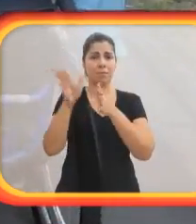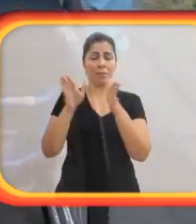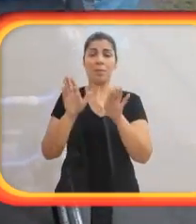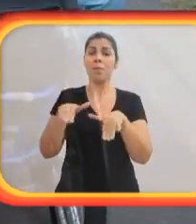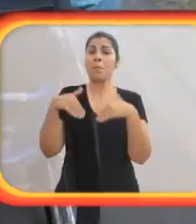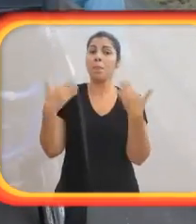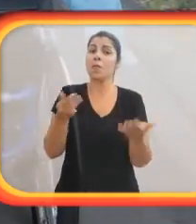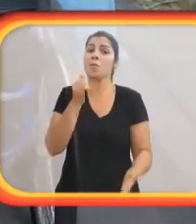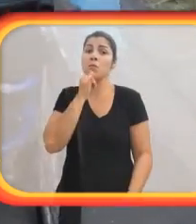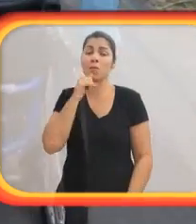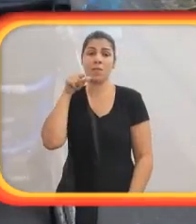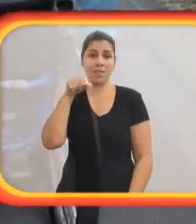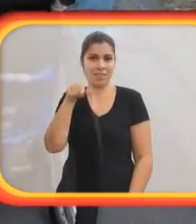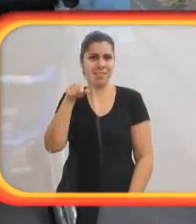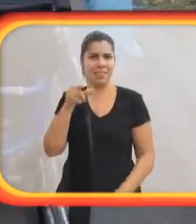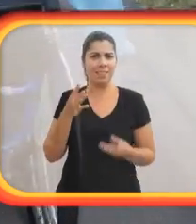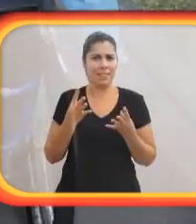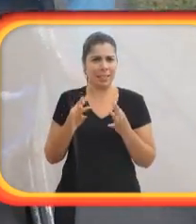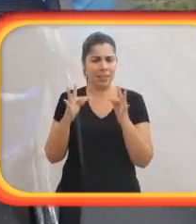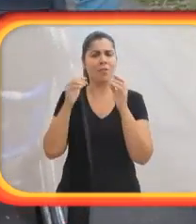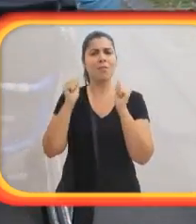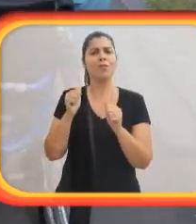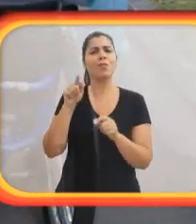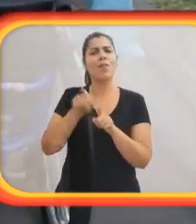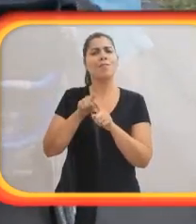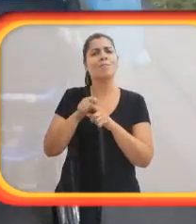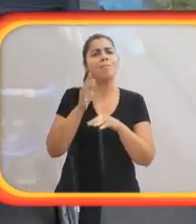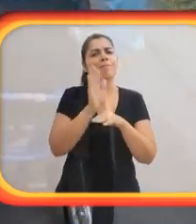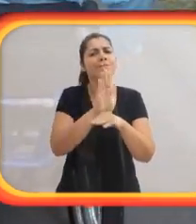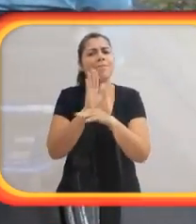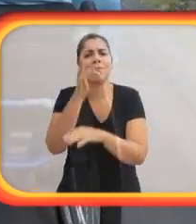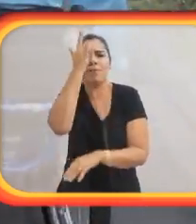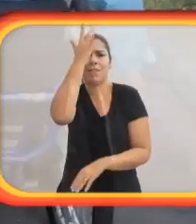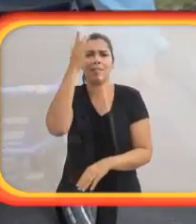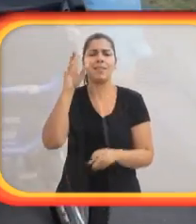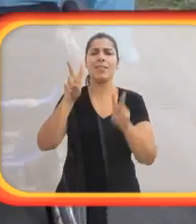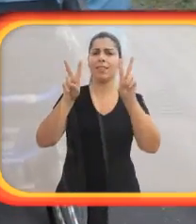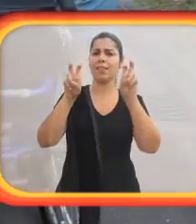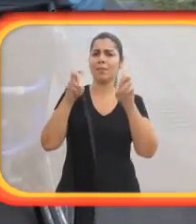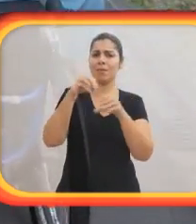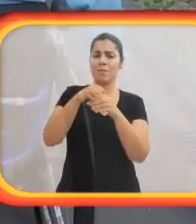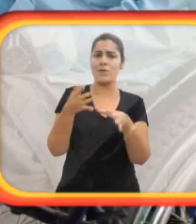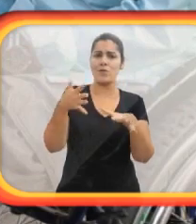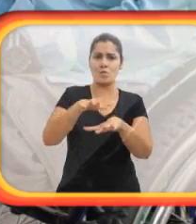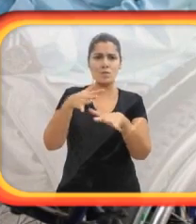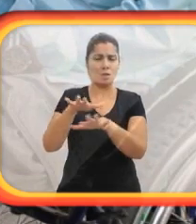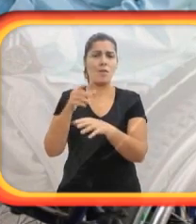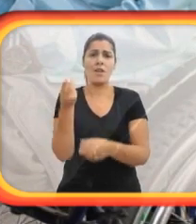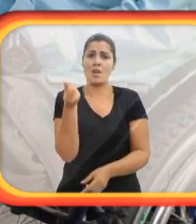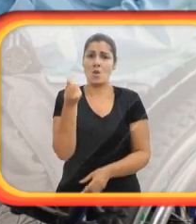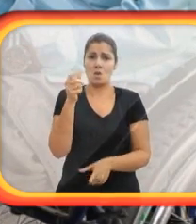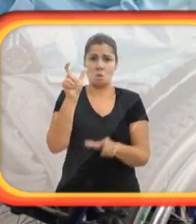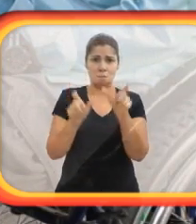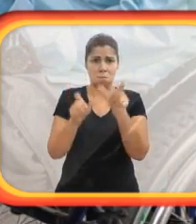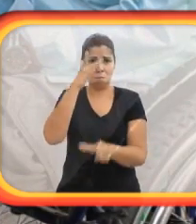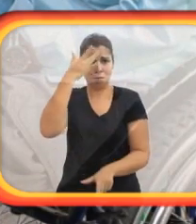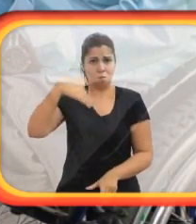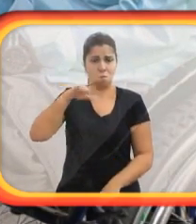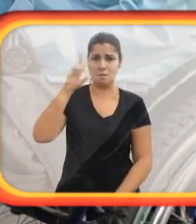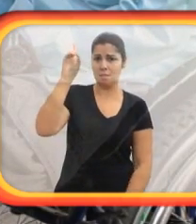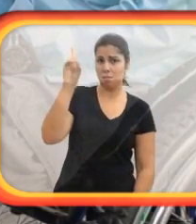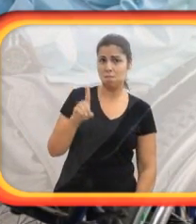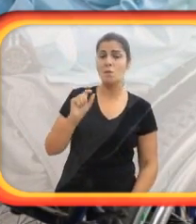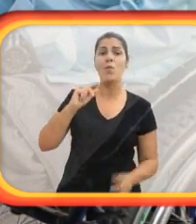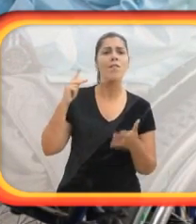tecnologias podem facilitar o tema da acessibilidade. Então, por exemplo, tecnologias podem